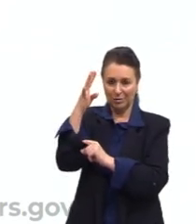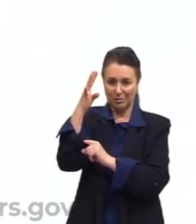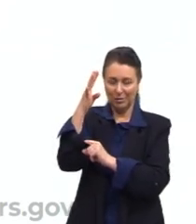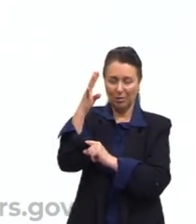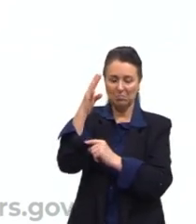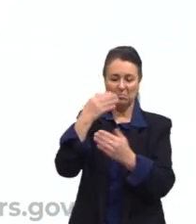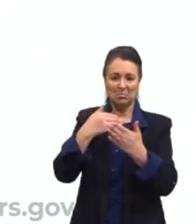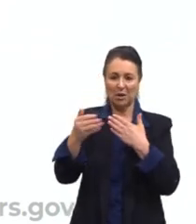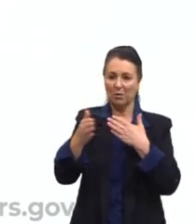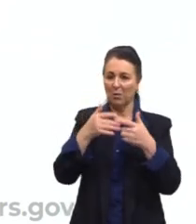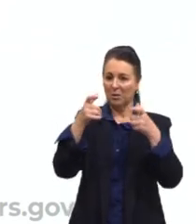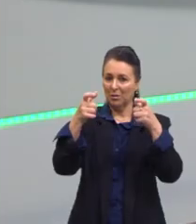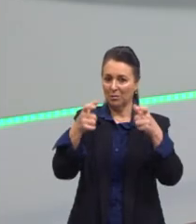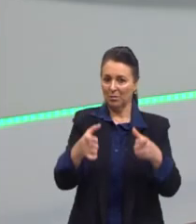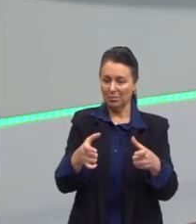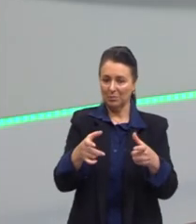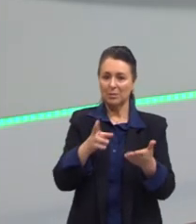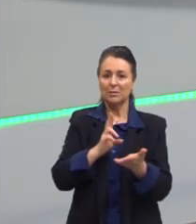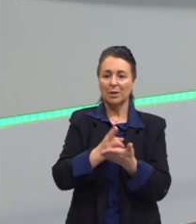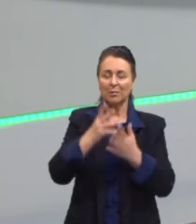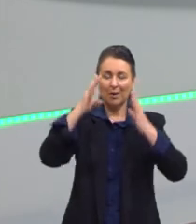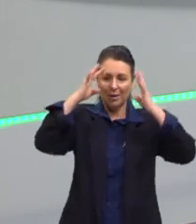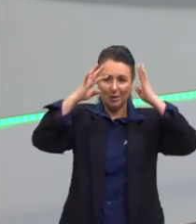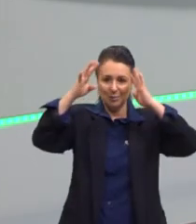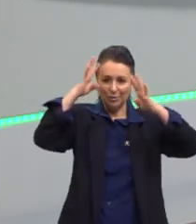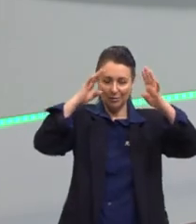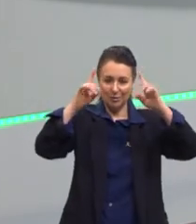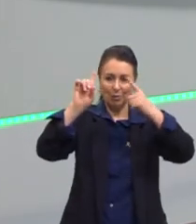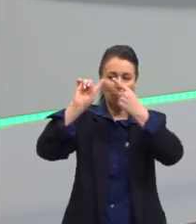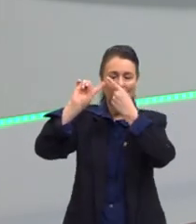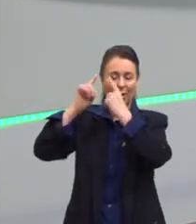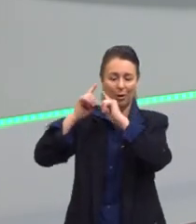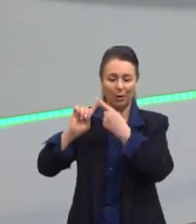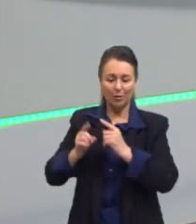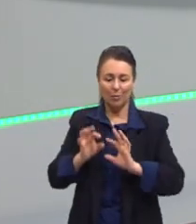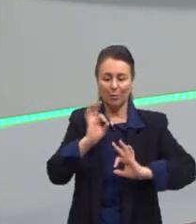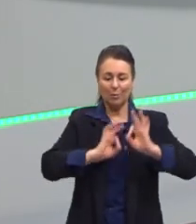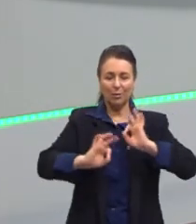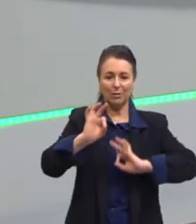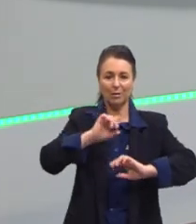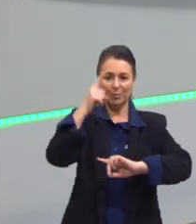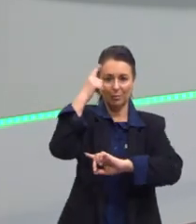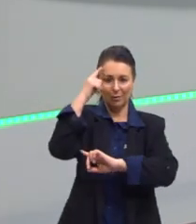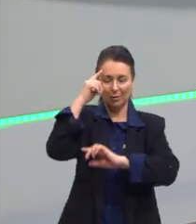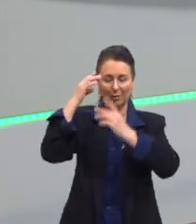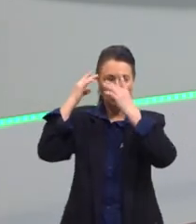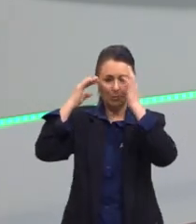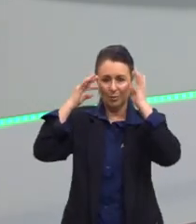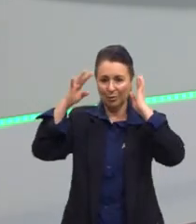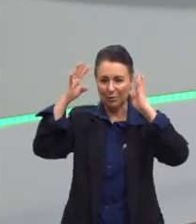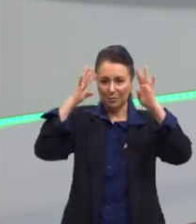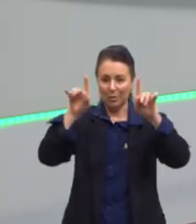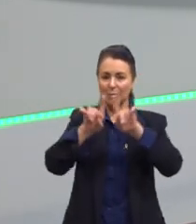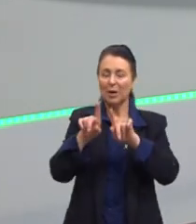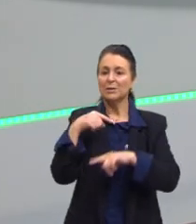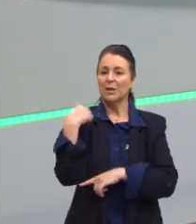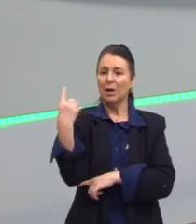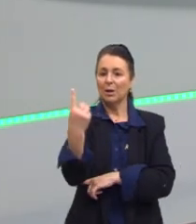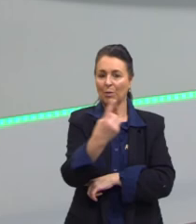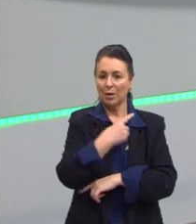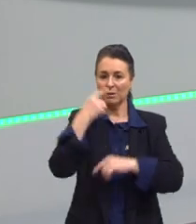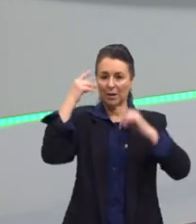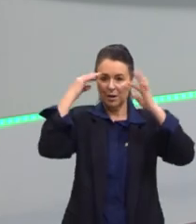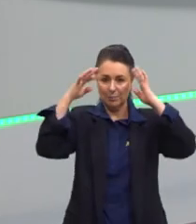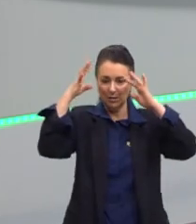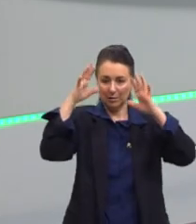a qualquer lugar. Sempre a imaginação, a lógica é feita para organizar o pensamento e imaginação, mas a nossa imaginação é maior